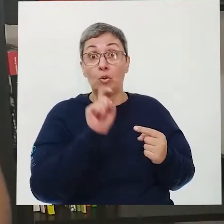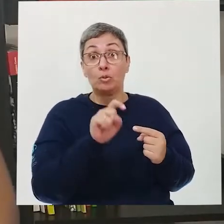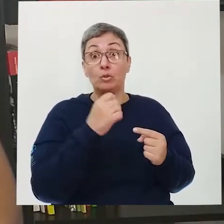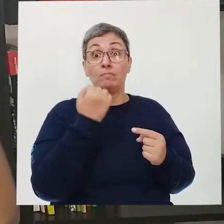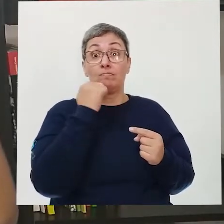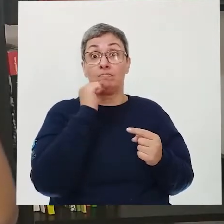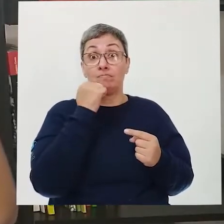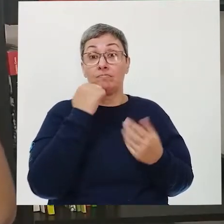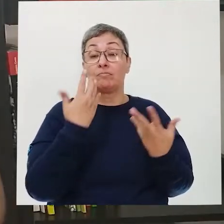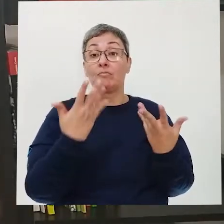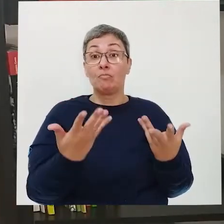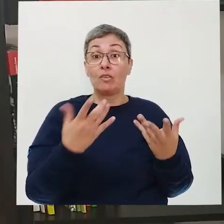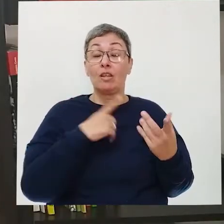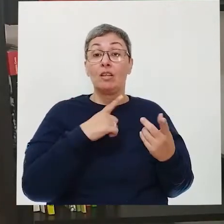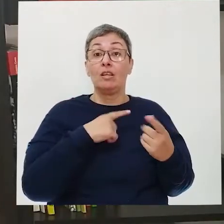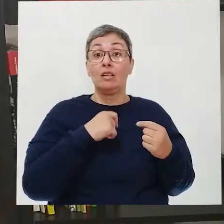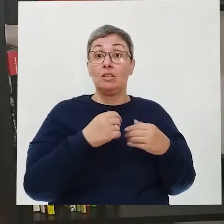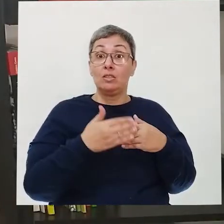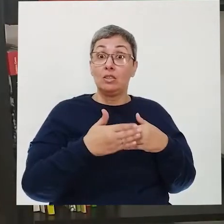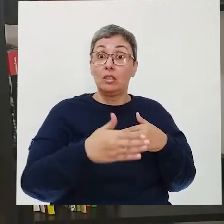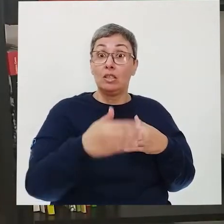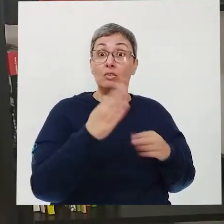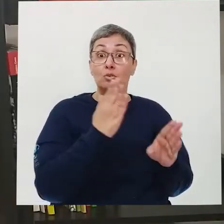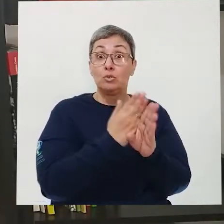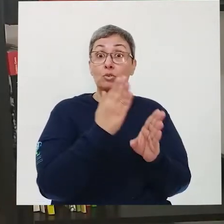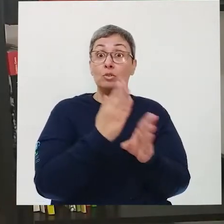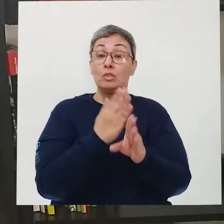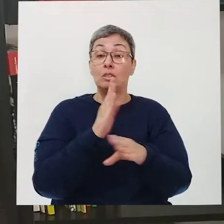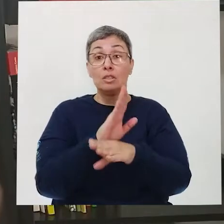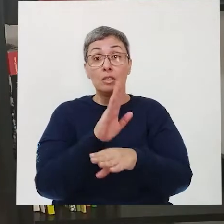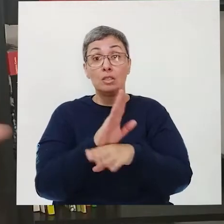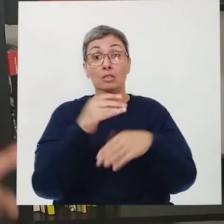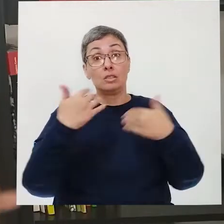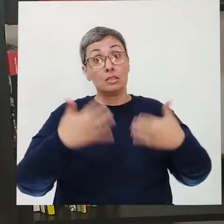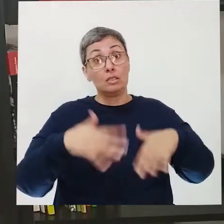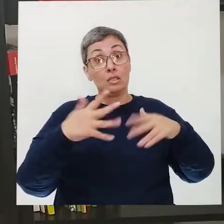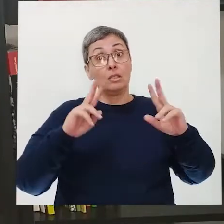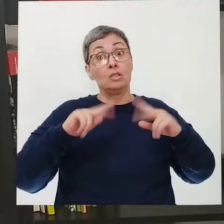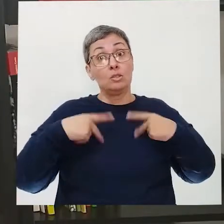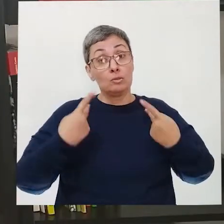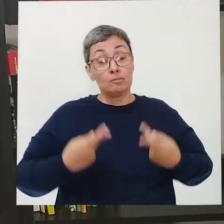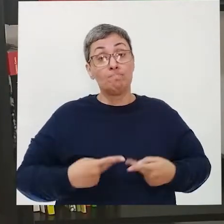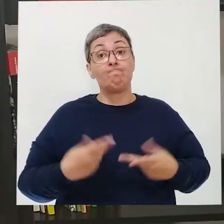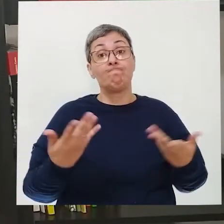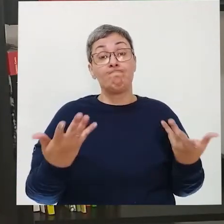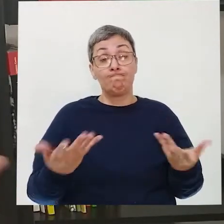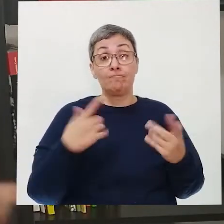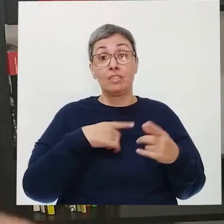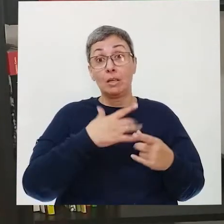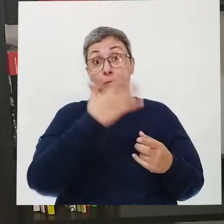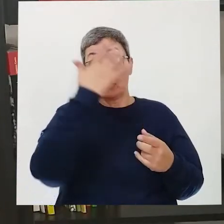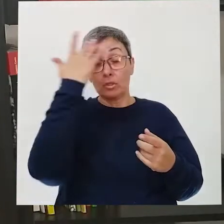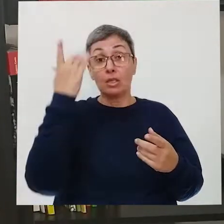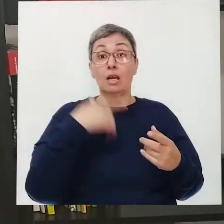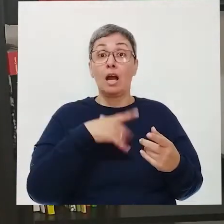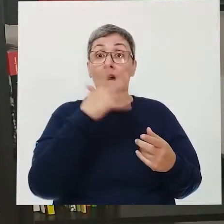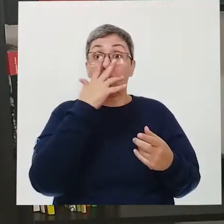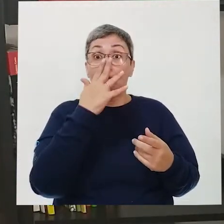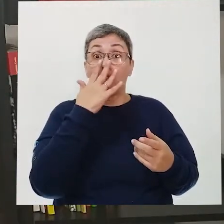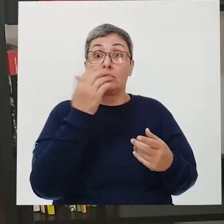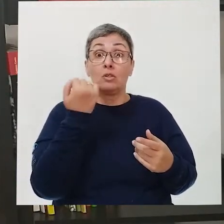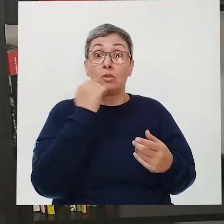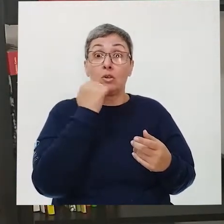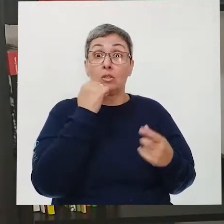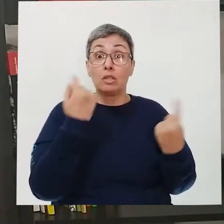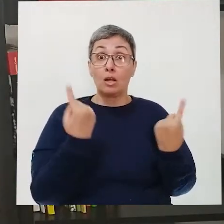ciência, que já faz tantas descobertas e já ajudou tanto a humanidade. E tem gente que ainda acha que a ciência